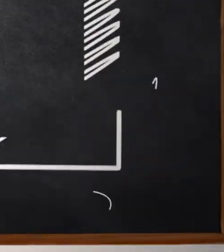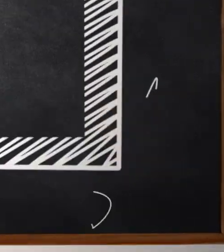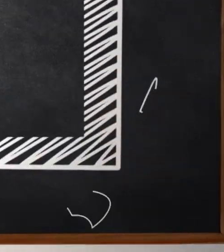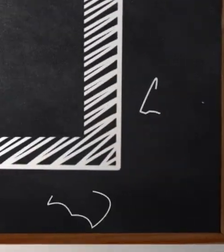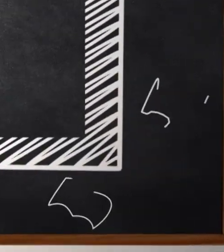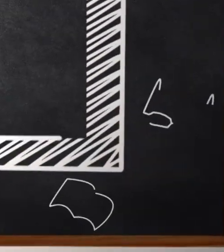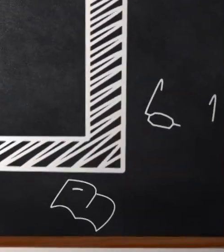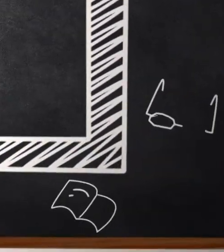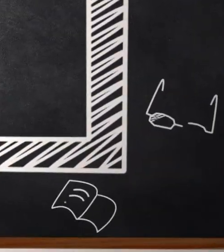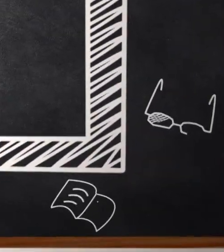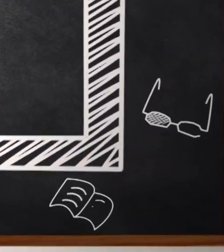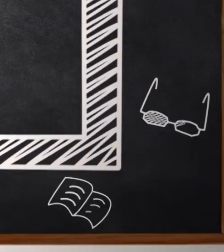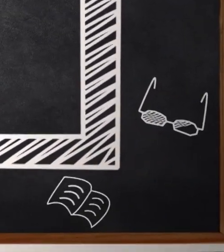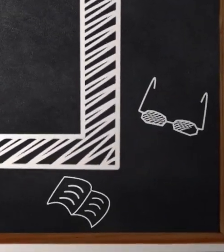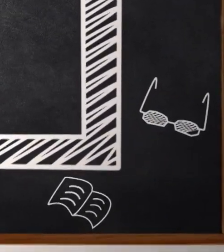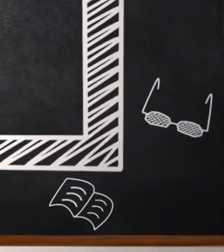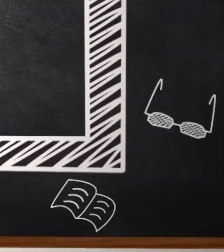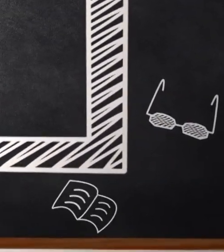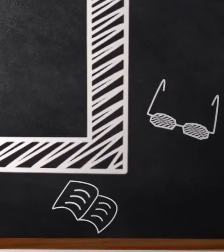E aí